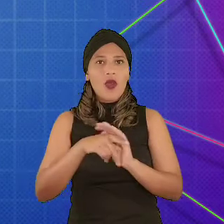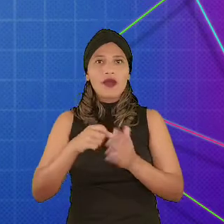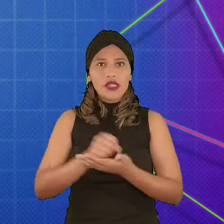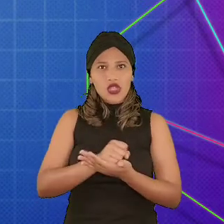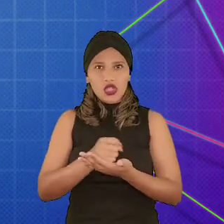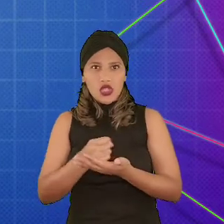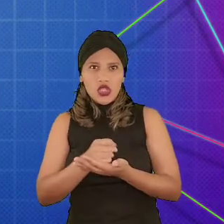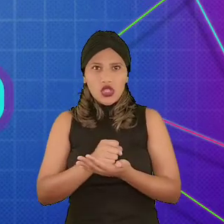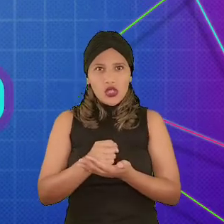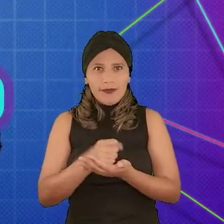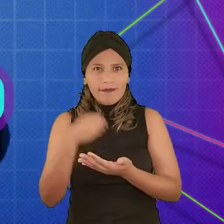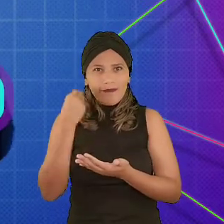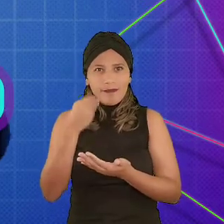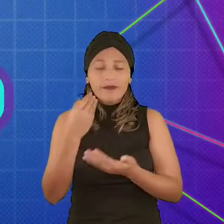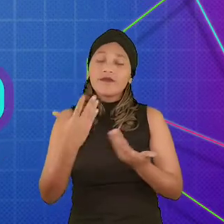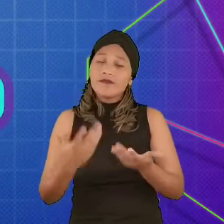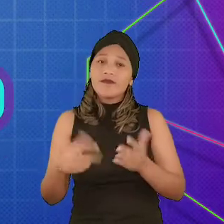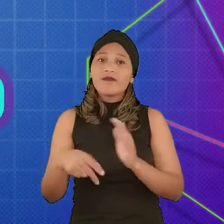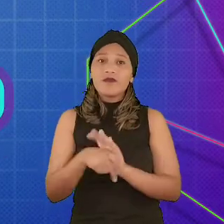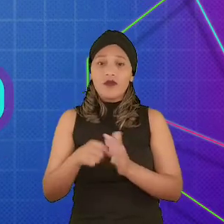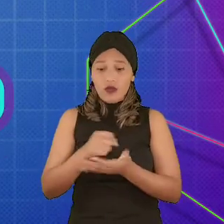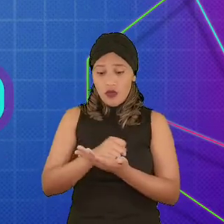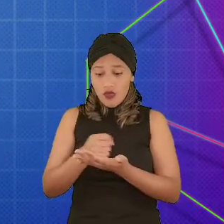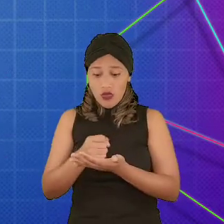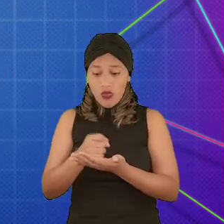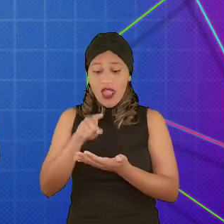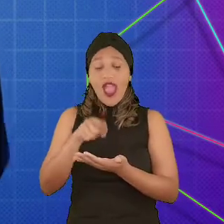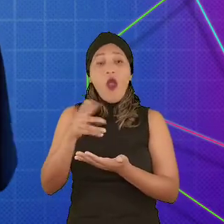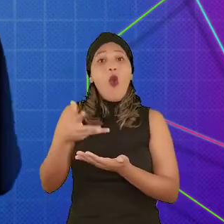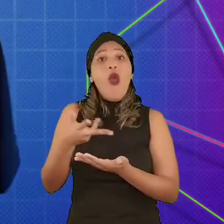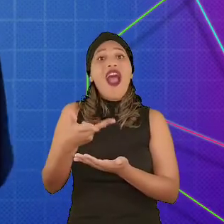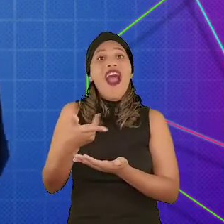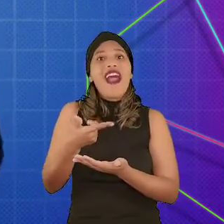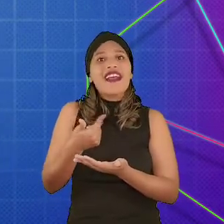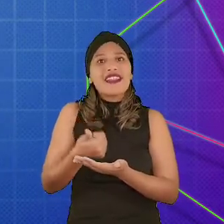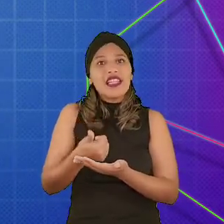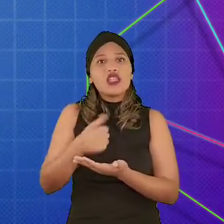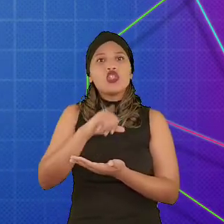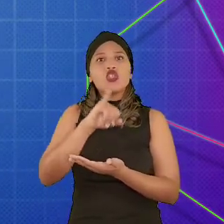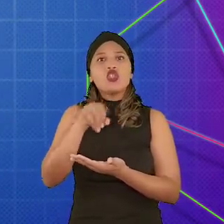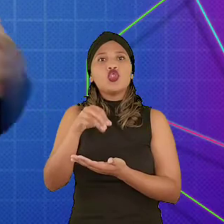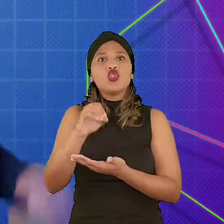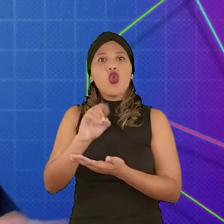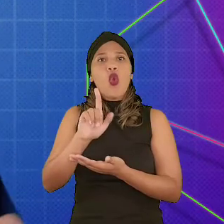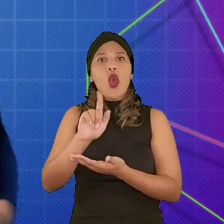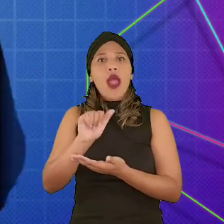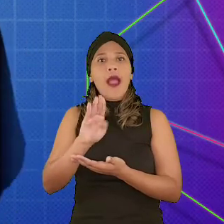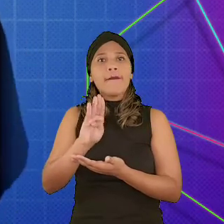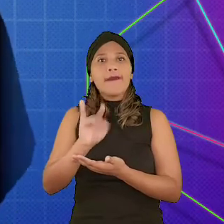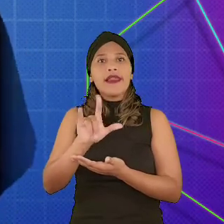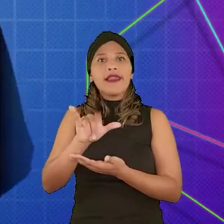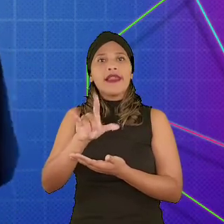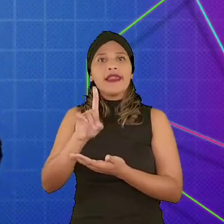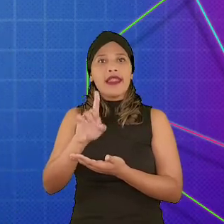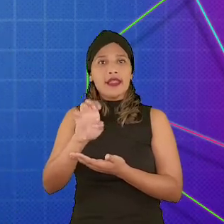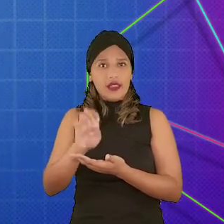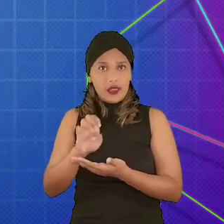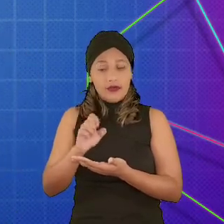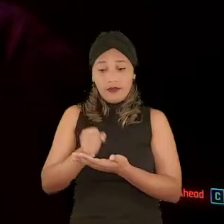pensar na jogabilidade. Então, a jogabilidade é a qualidade de quanto o jogo é jogável ou não é jogável.